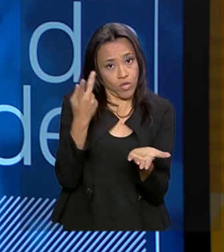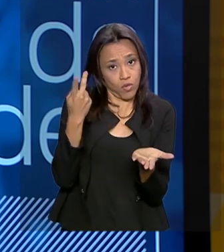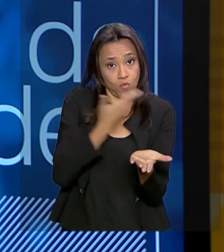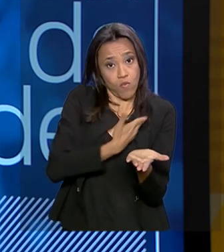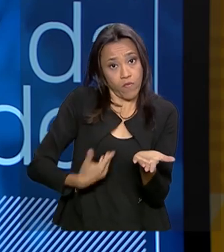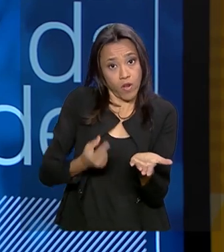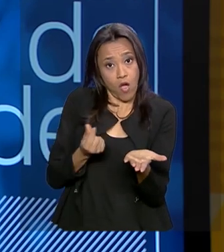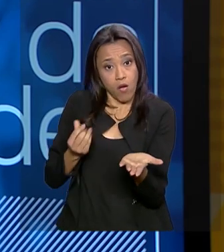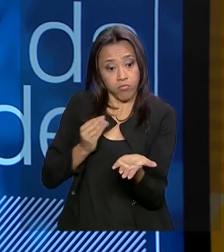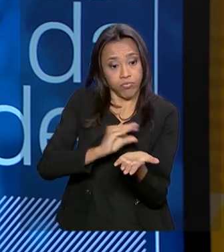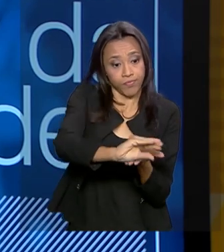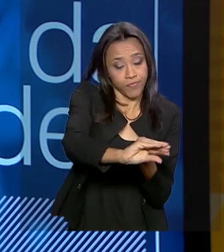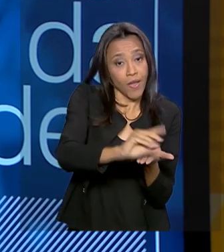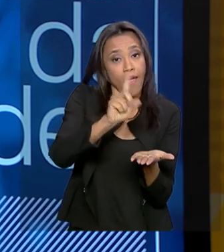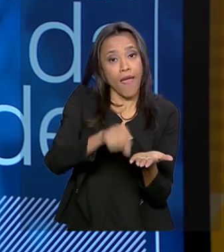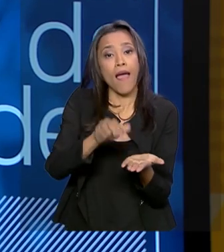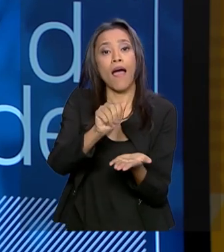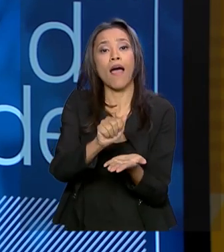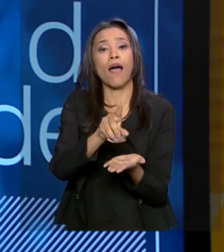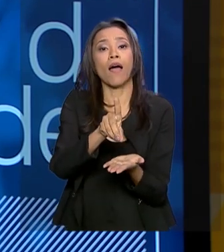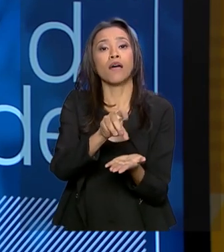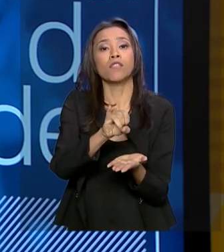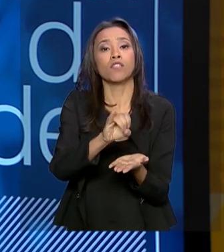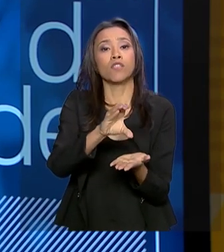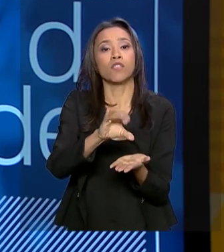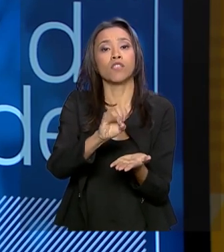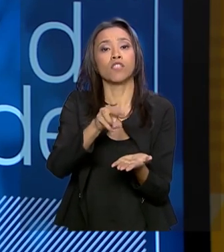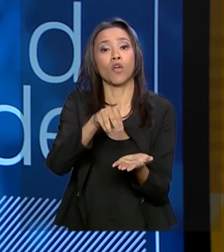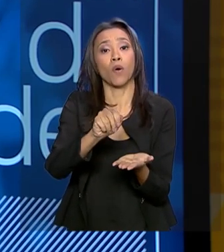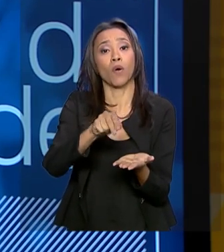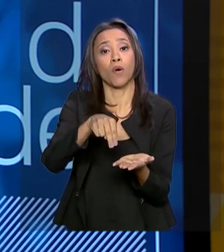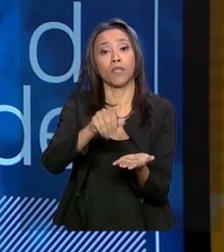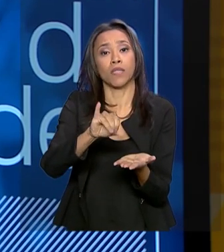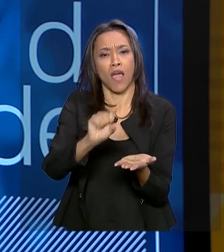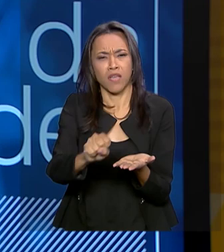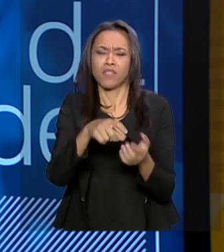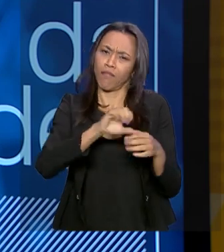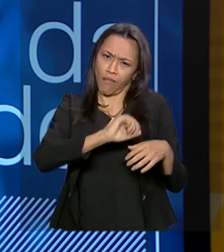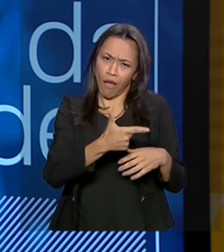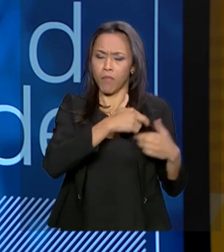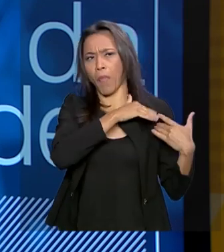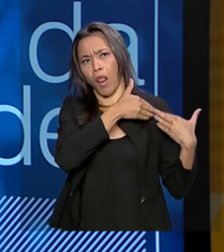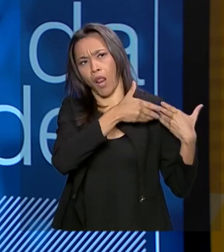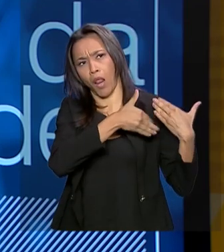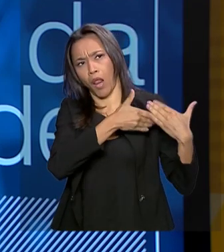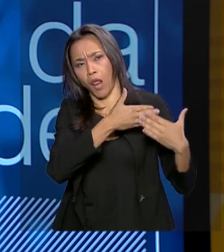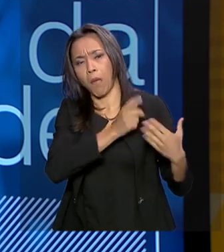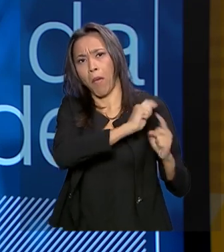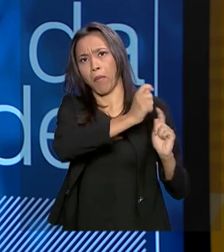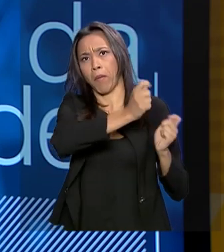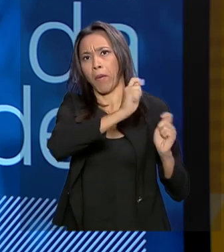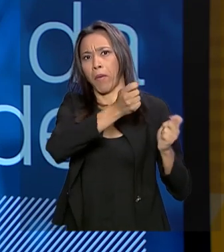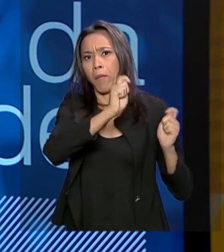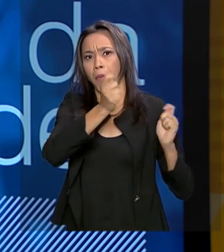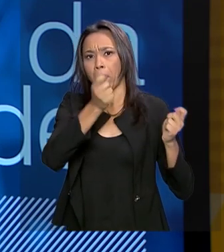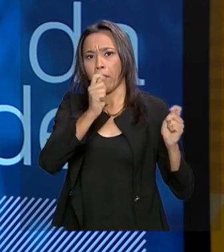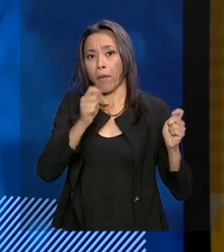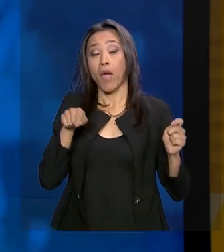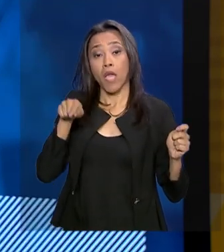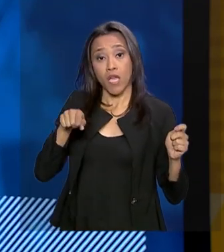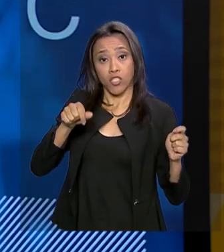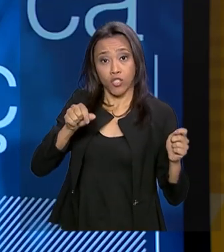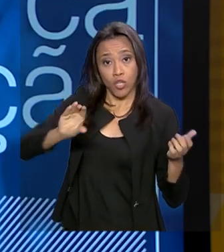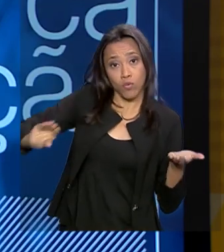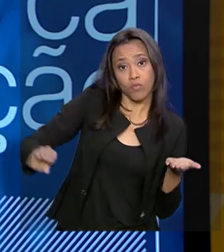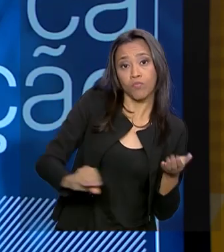serão receitas adicionais. O fato é que com as despesas obrigatórias subindo ao longo do tempo, os recursos chamados discricionários,